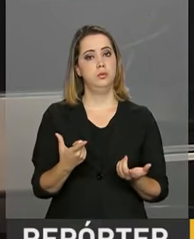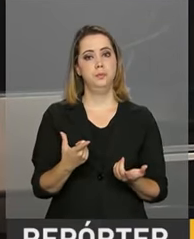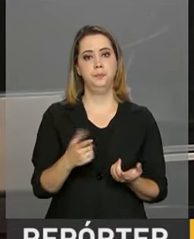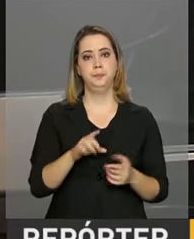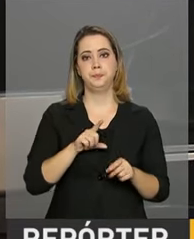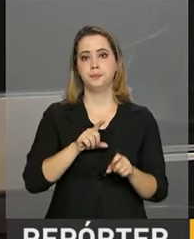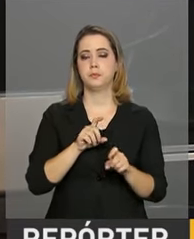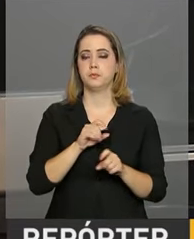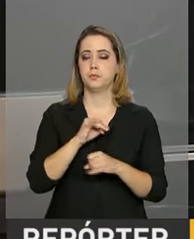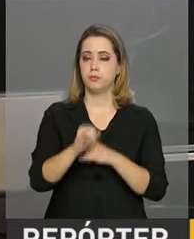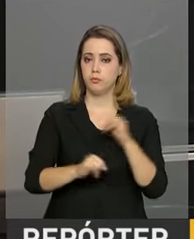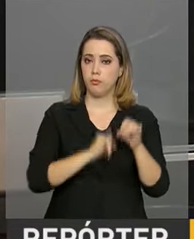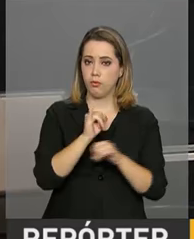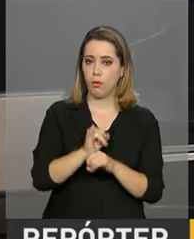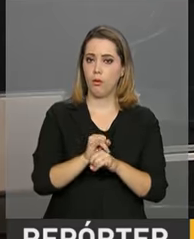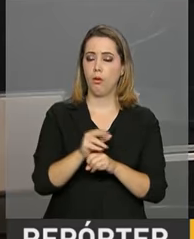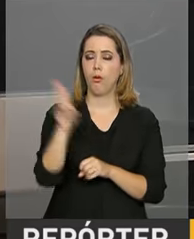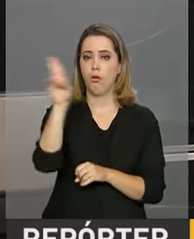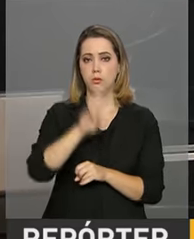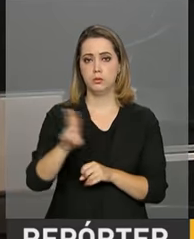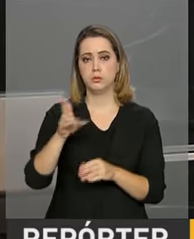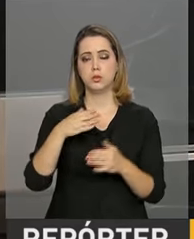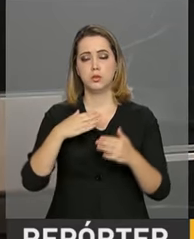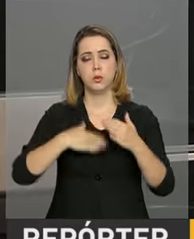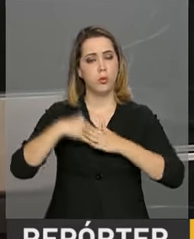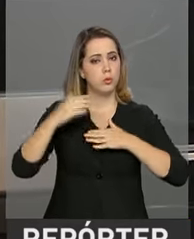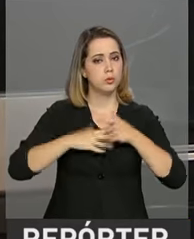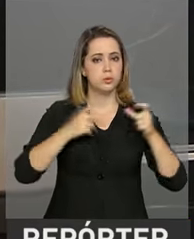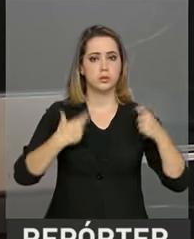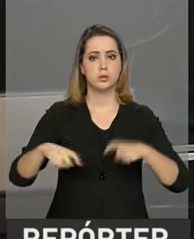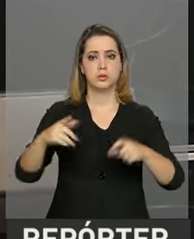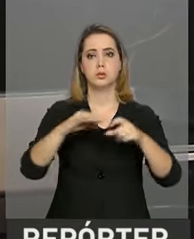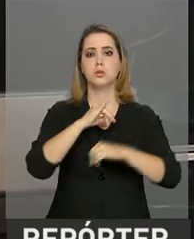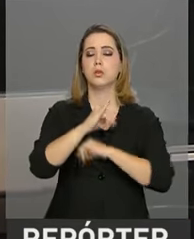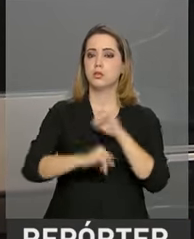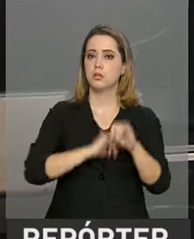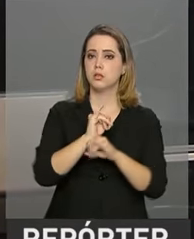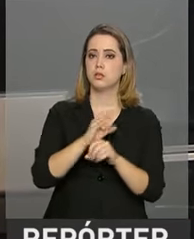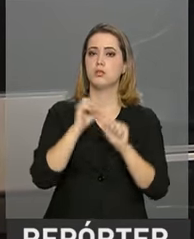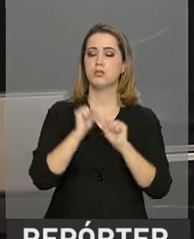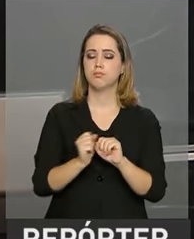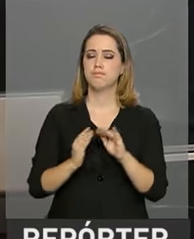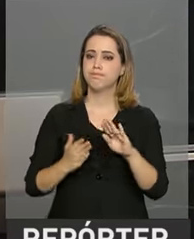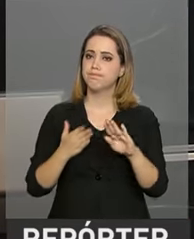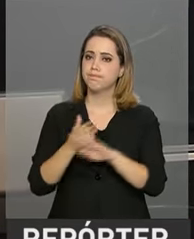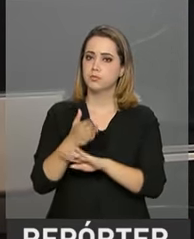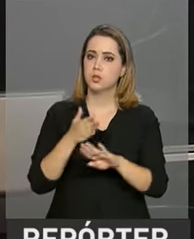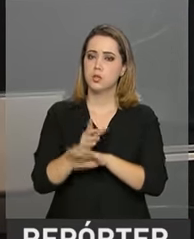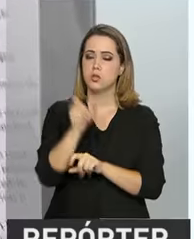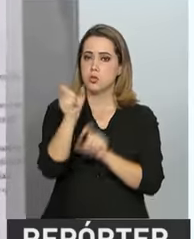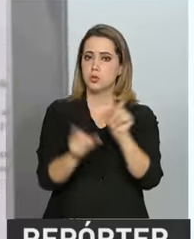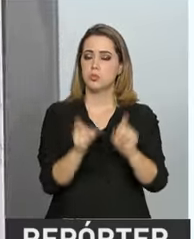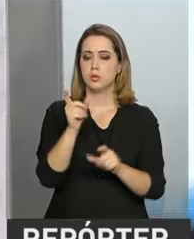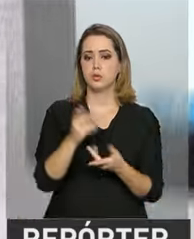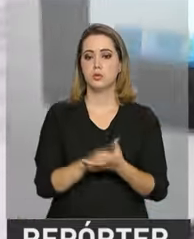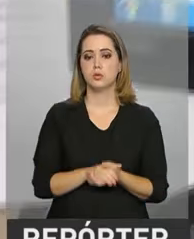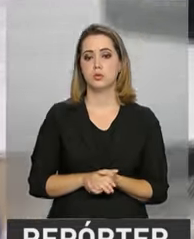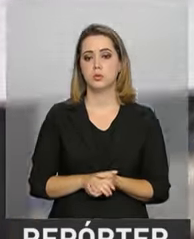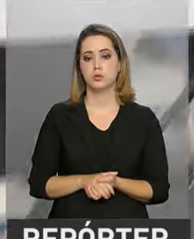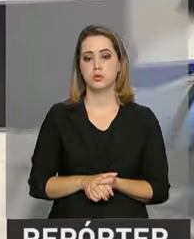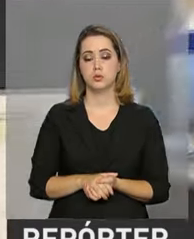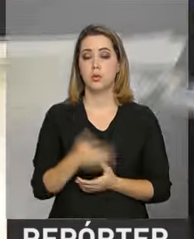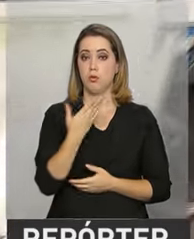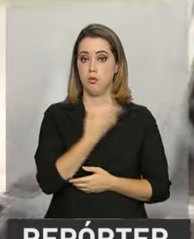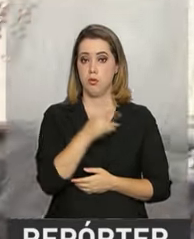e a gente tentou fazer de modo que ele atinja o máximo possível de público-alvo. Por meio do